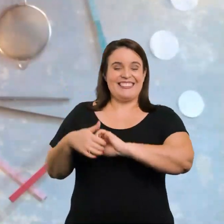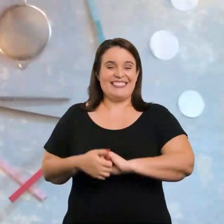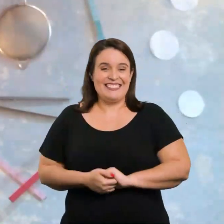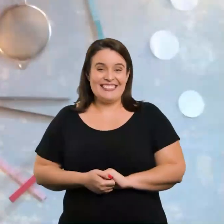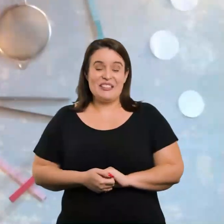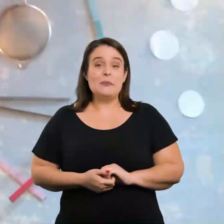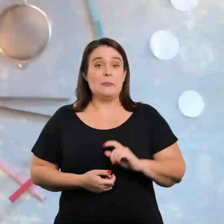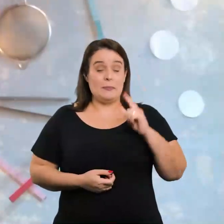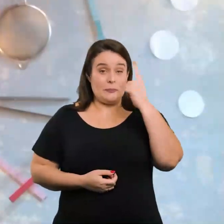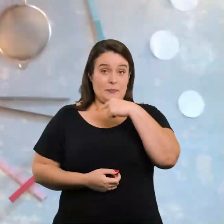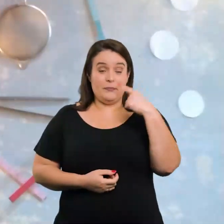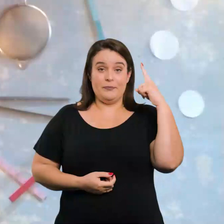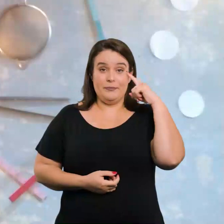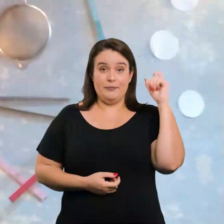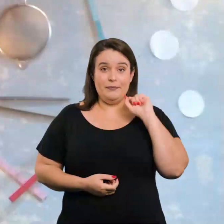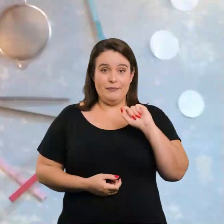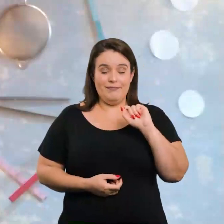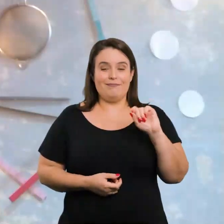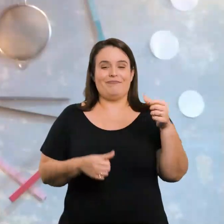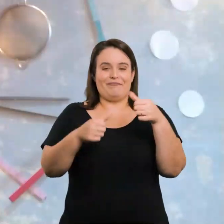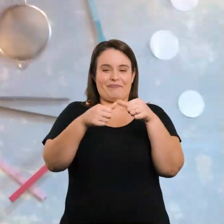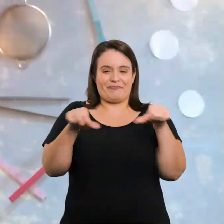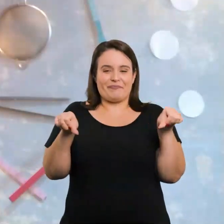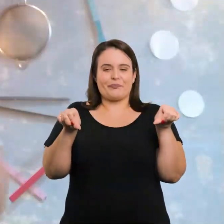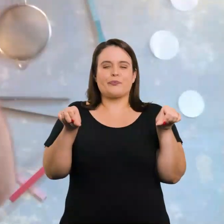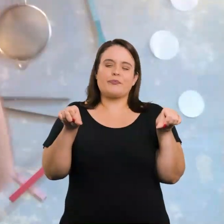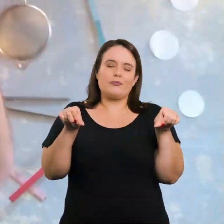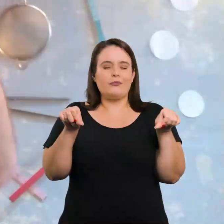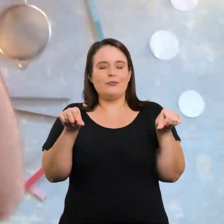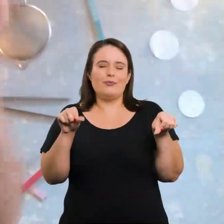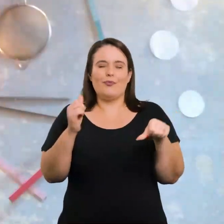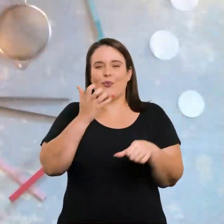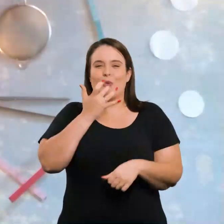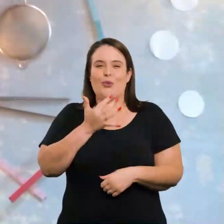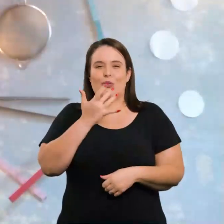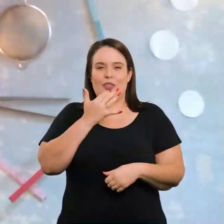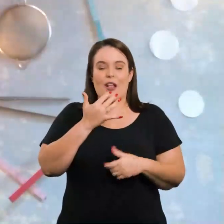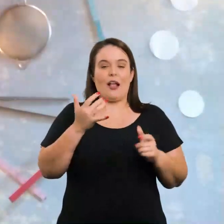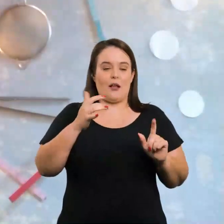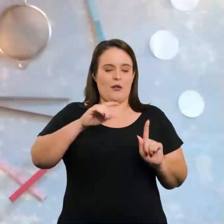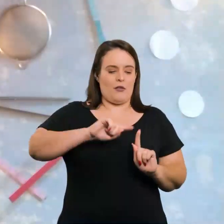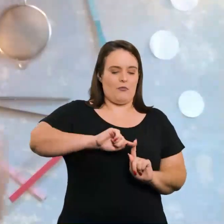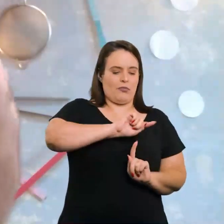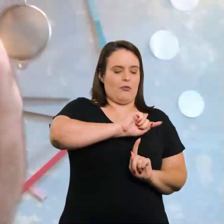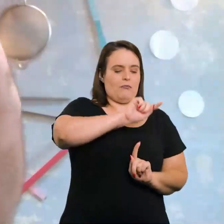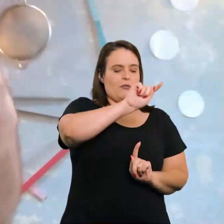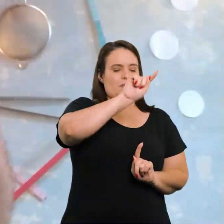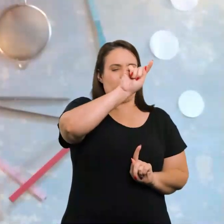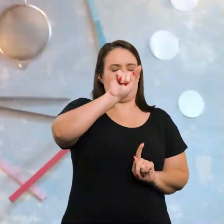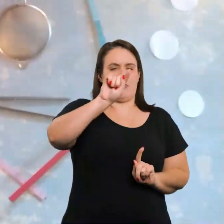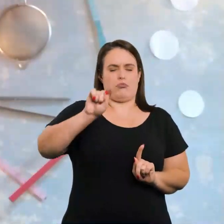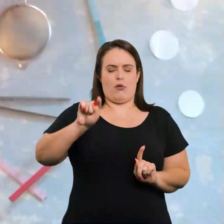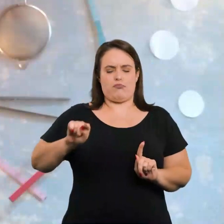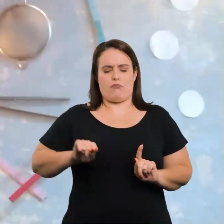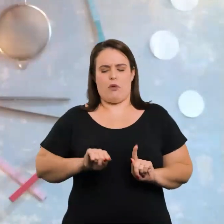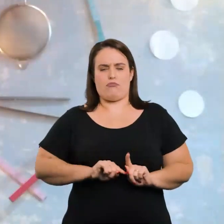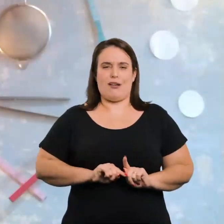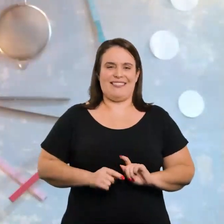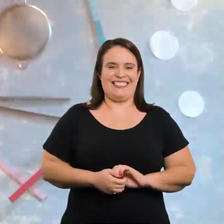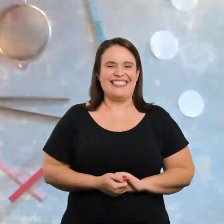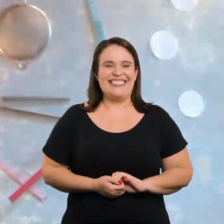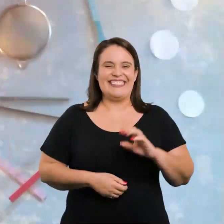Para criar esse rosto, eu usei uma fita métrica colorida que desenha a forma do rosto, que é meio triângulo,